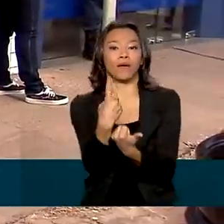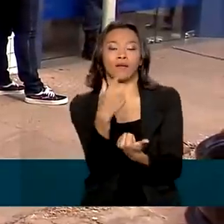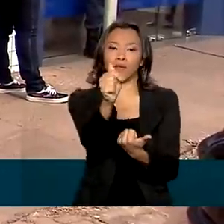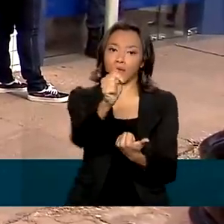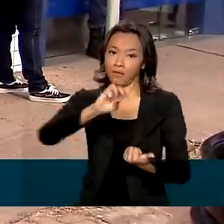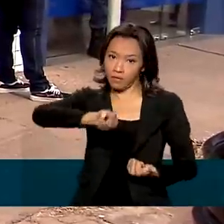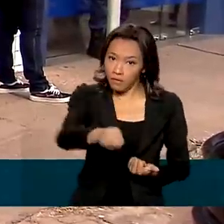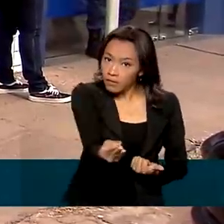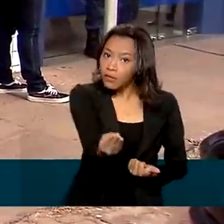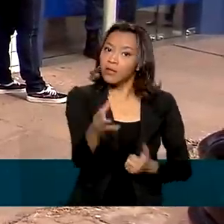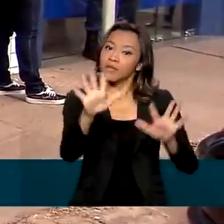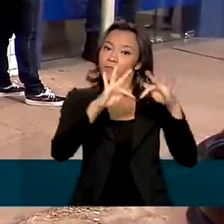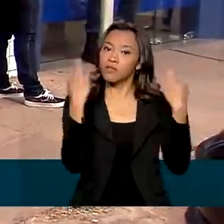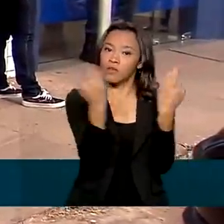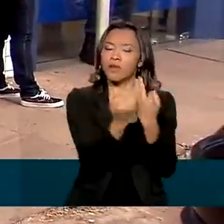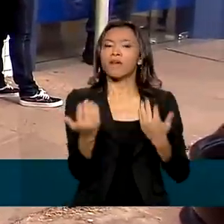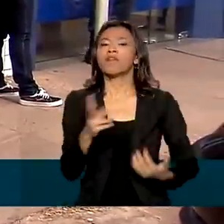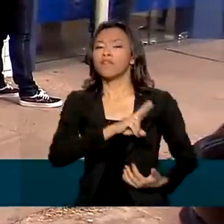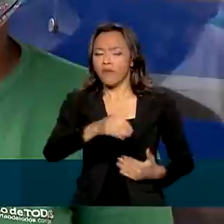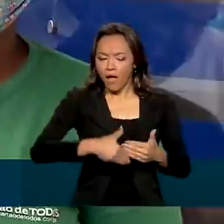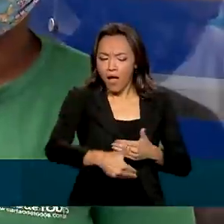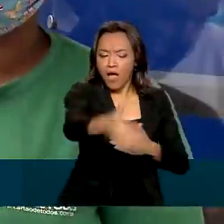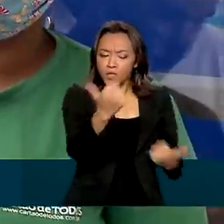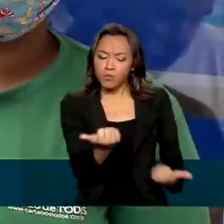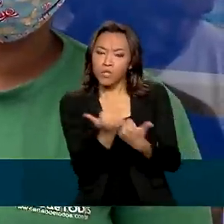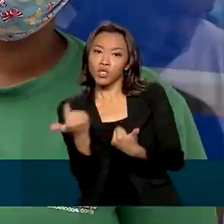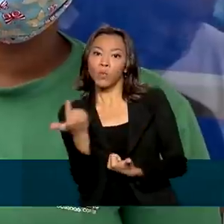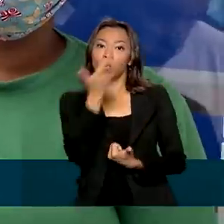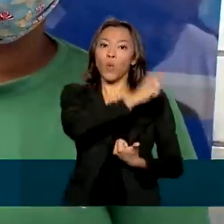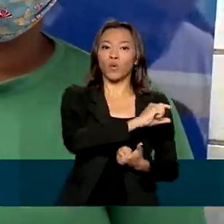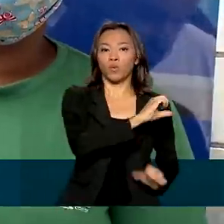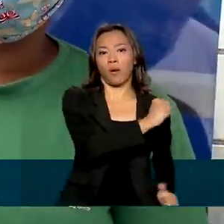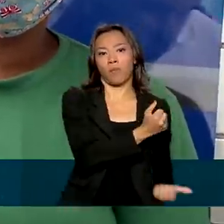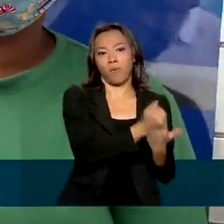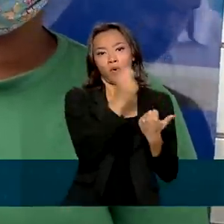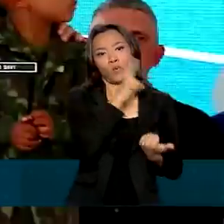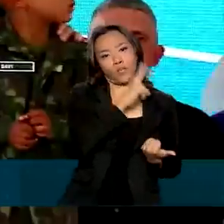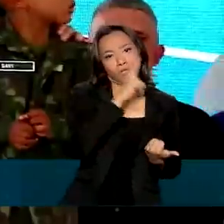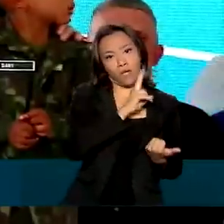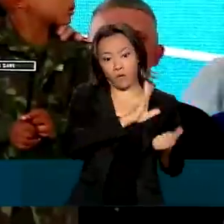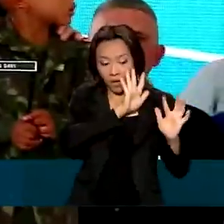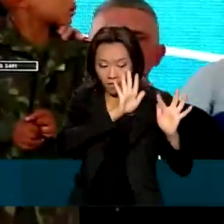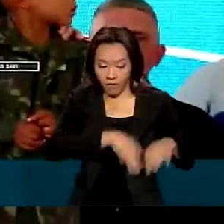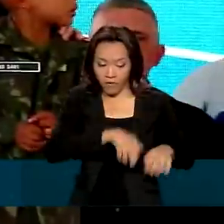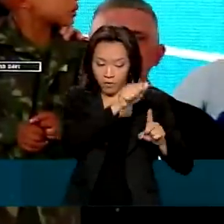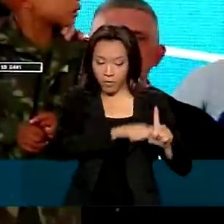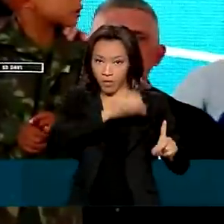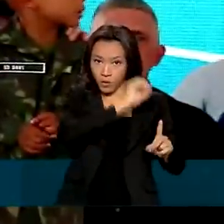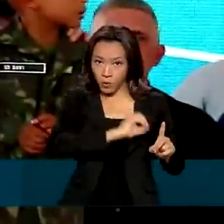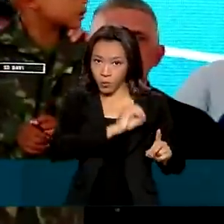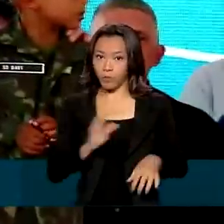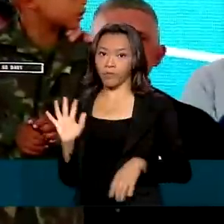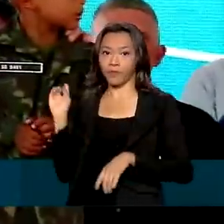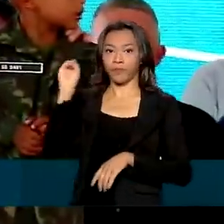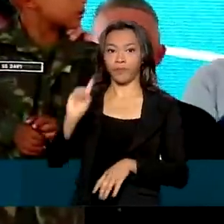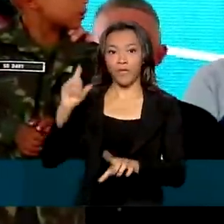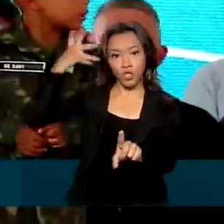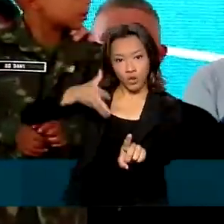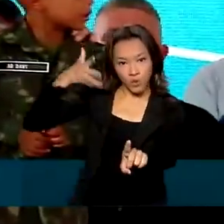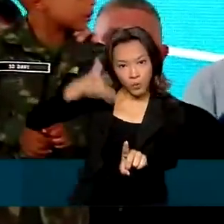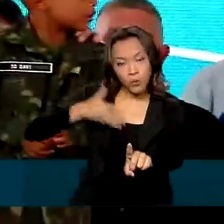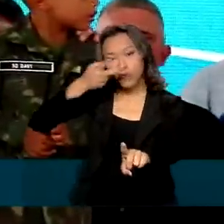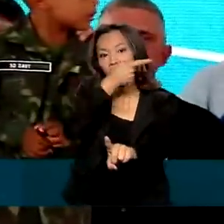substituir também o auxílio emergencial que termina neste mês de outubro. Em discurso durante visita à cidade de